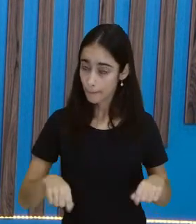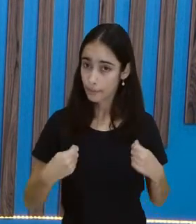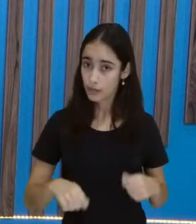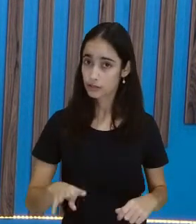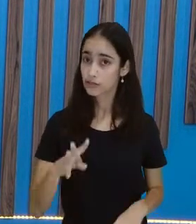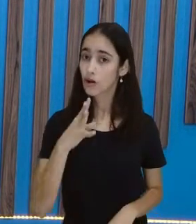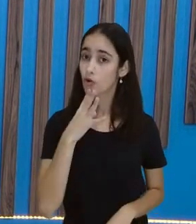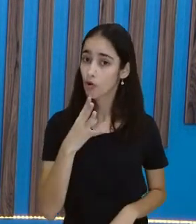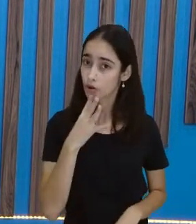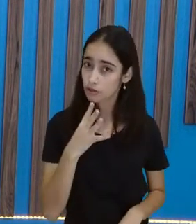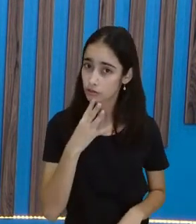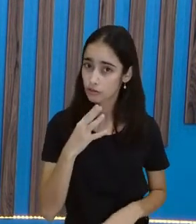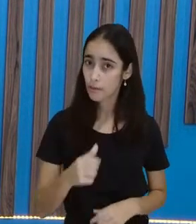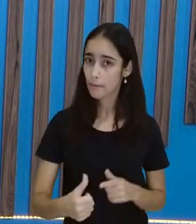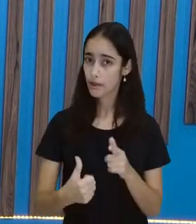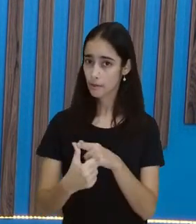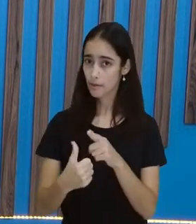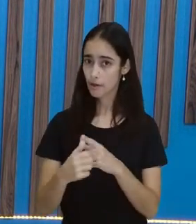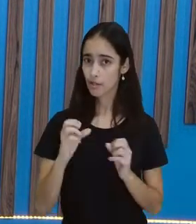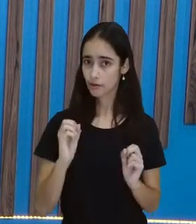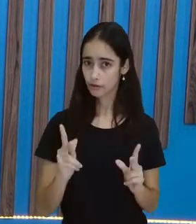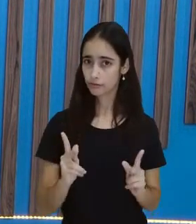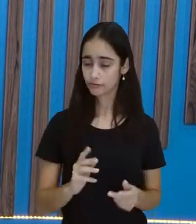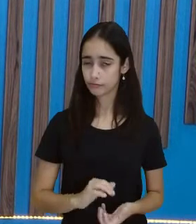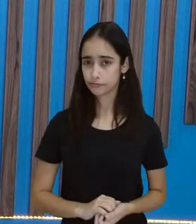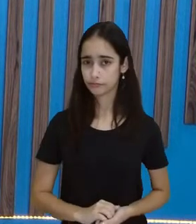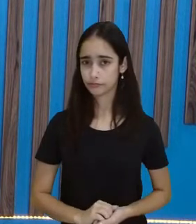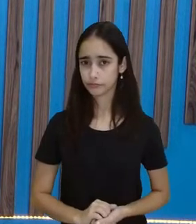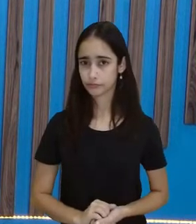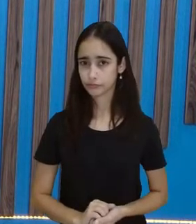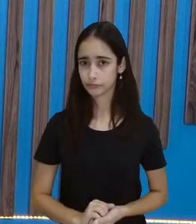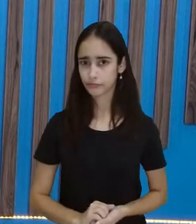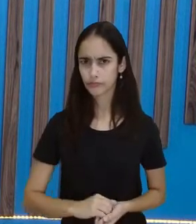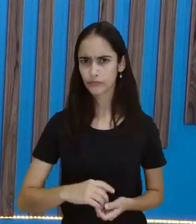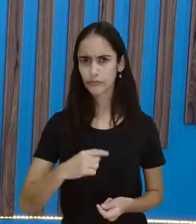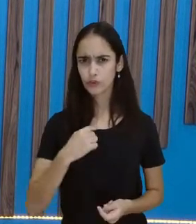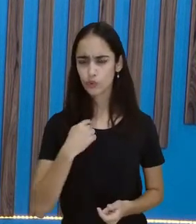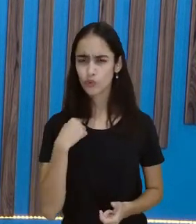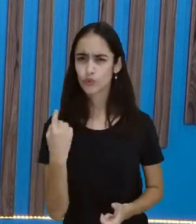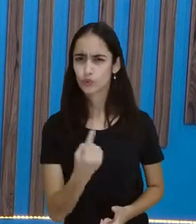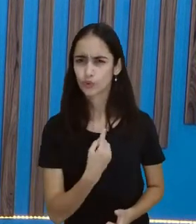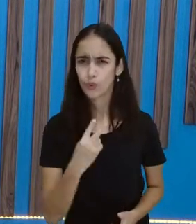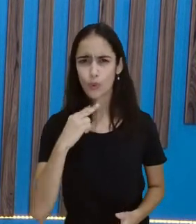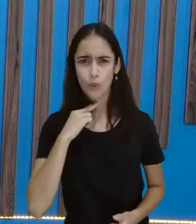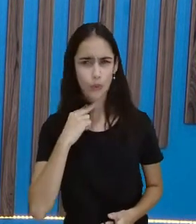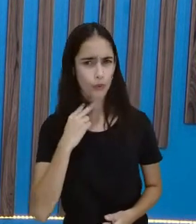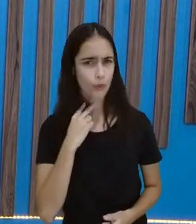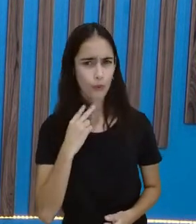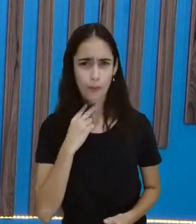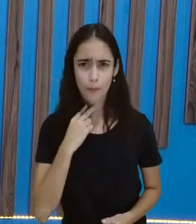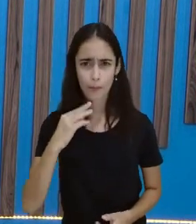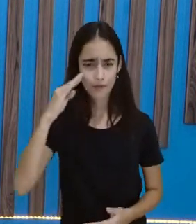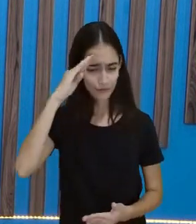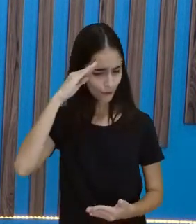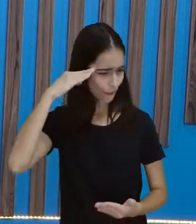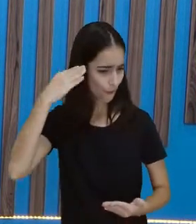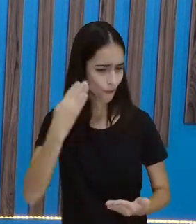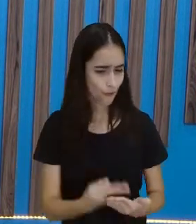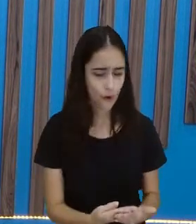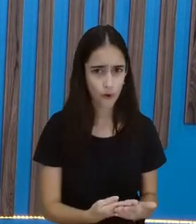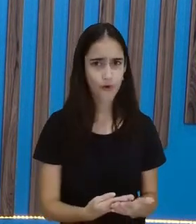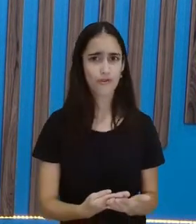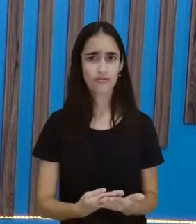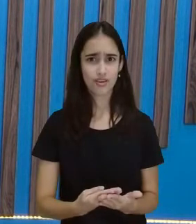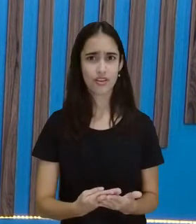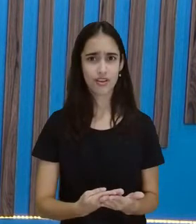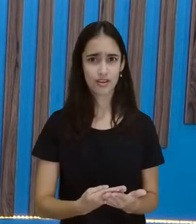confiar, gente. A gente não pode confiar em quem a